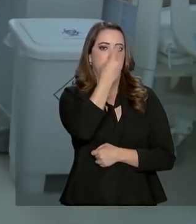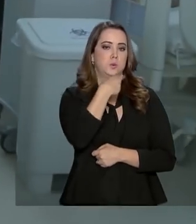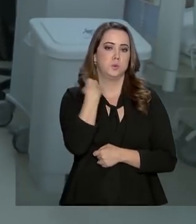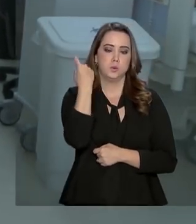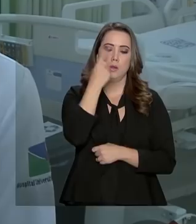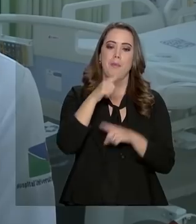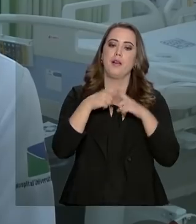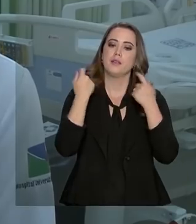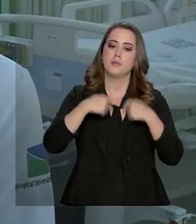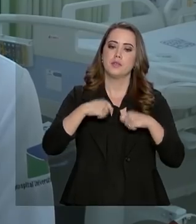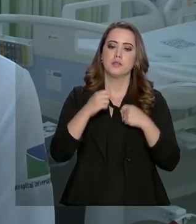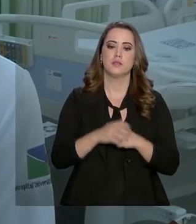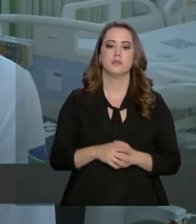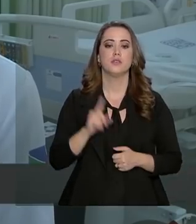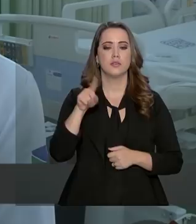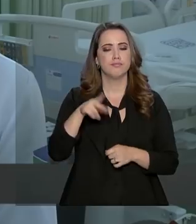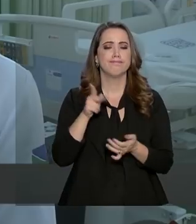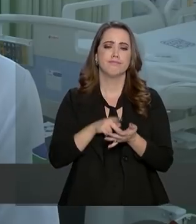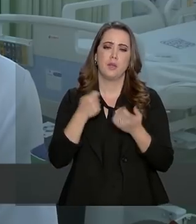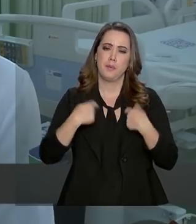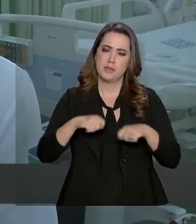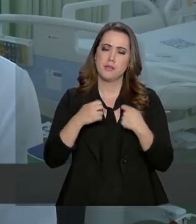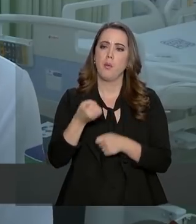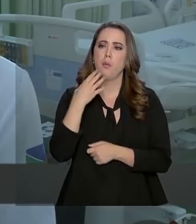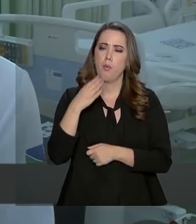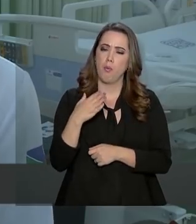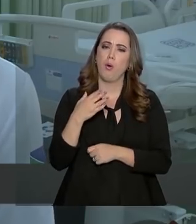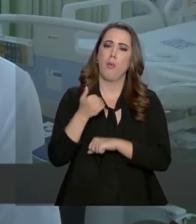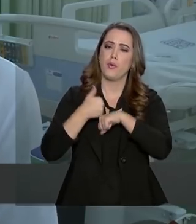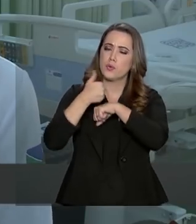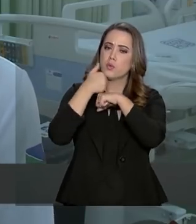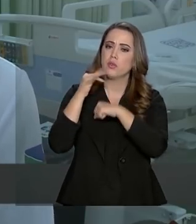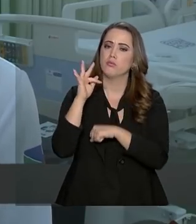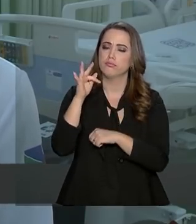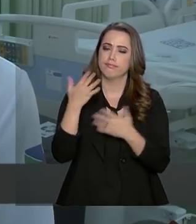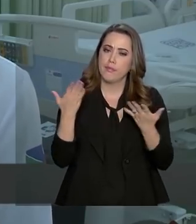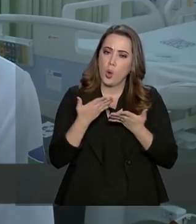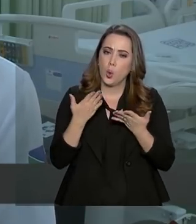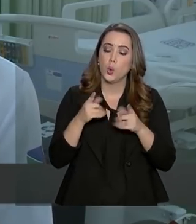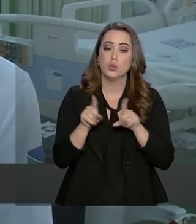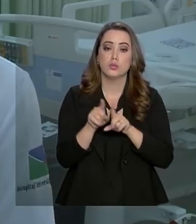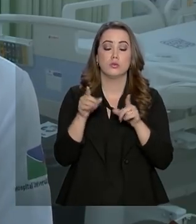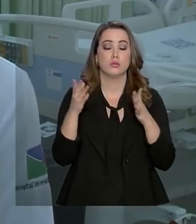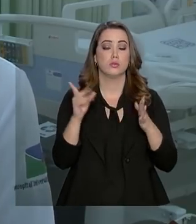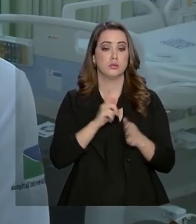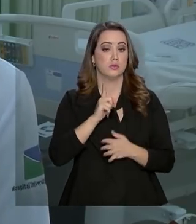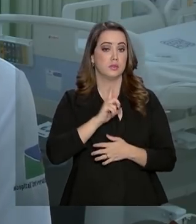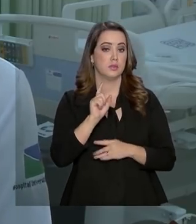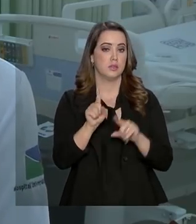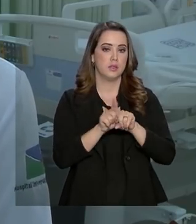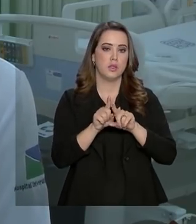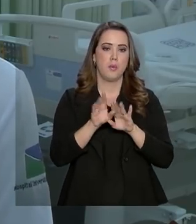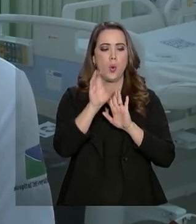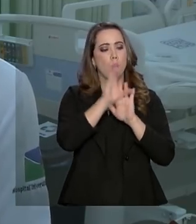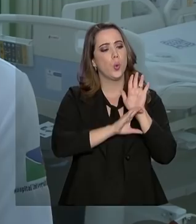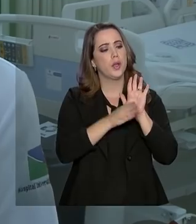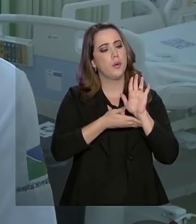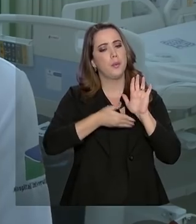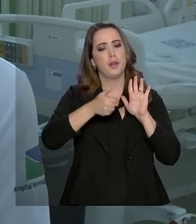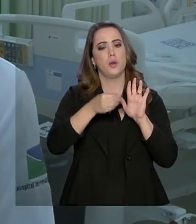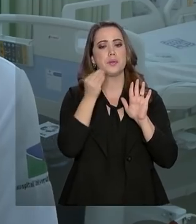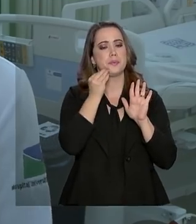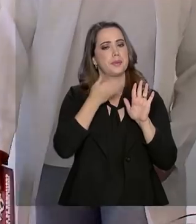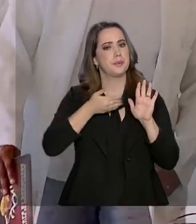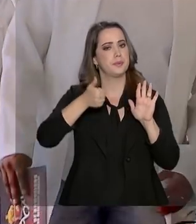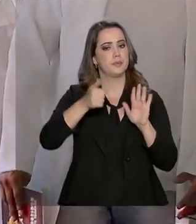mas necessária. É necessária para ser um bom profissional hoje em dia e ter um currículo melhor, uma